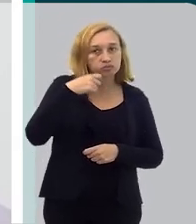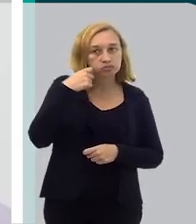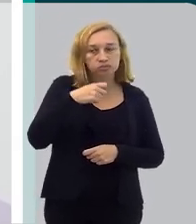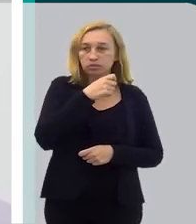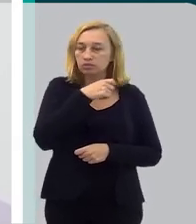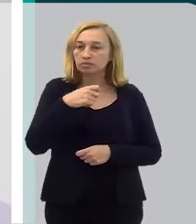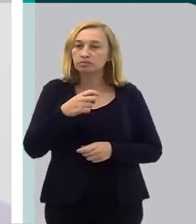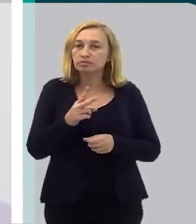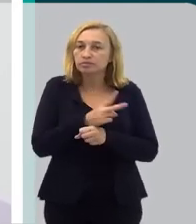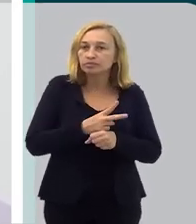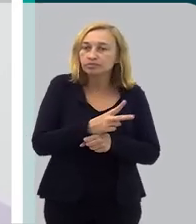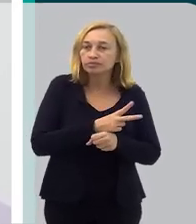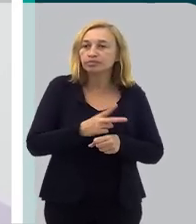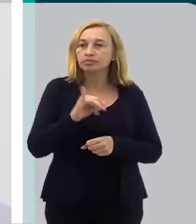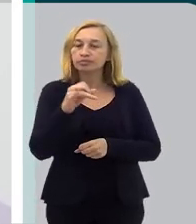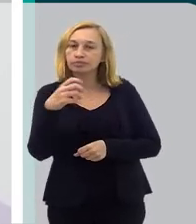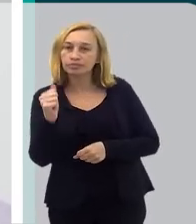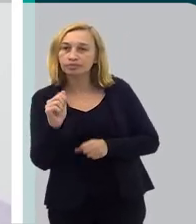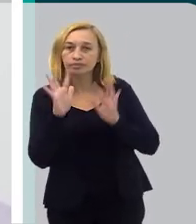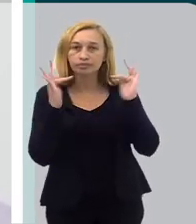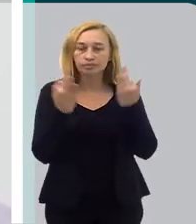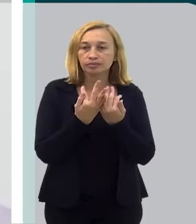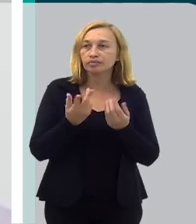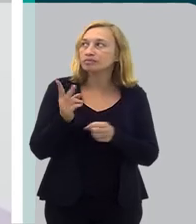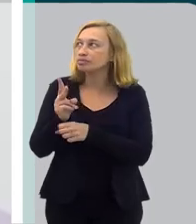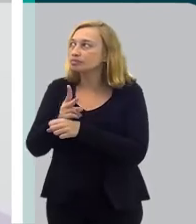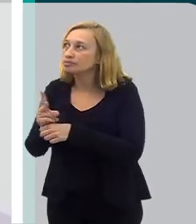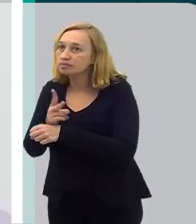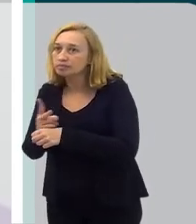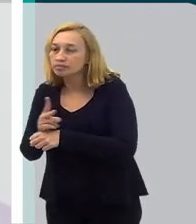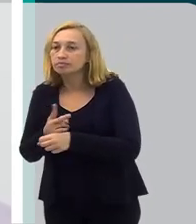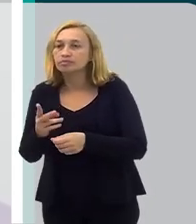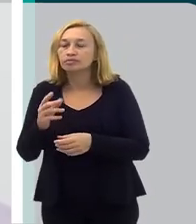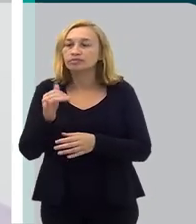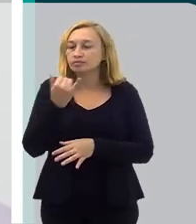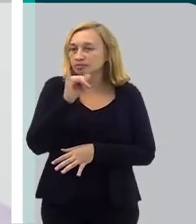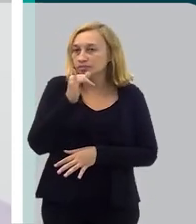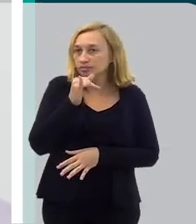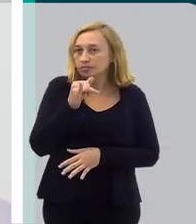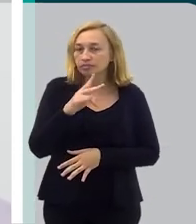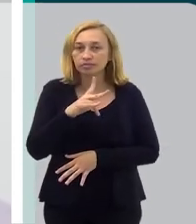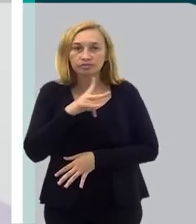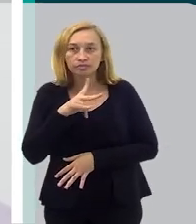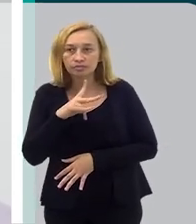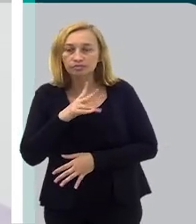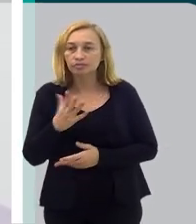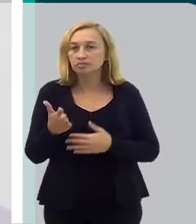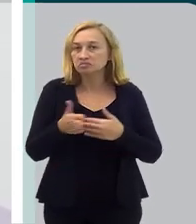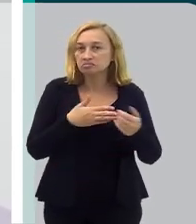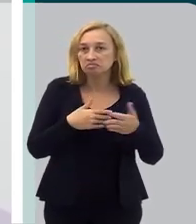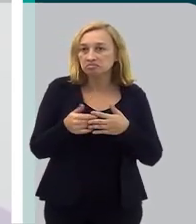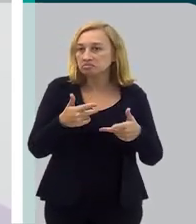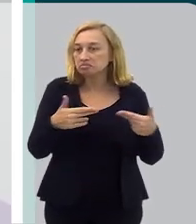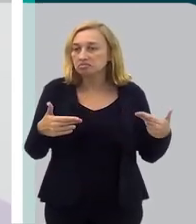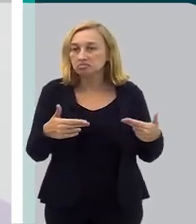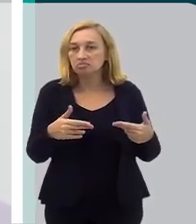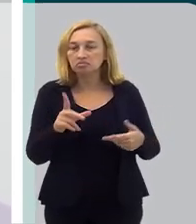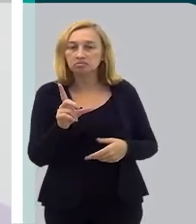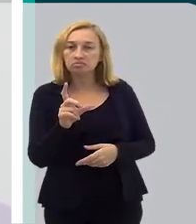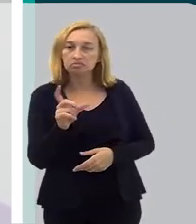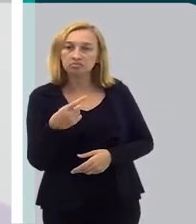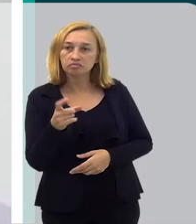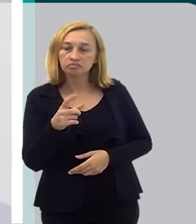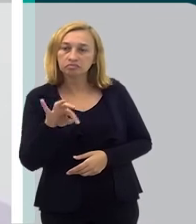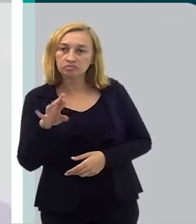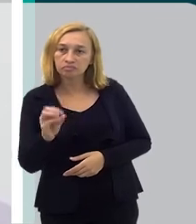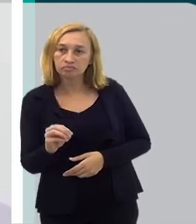bochecha, e procurar a clínica da família, procurar o cirurgião dentista particular, ou que seja do plano